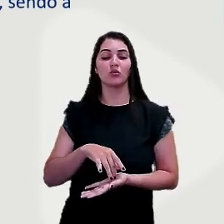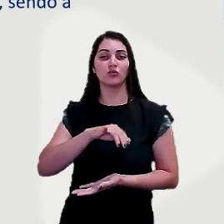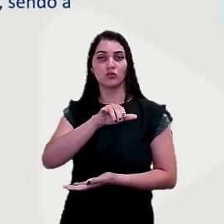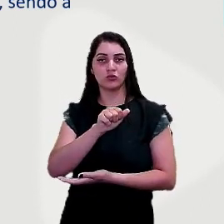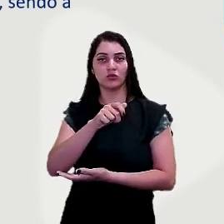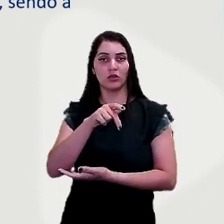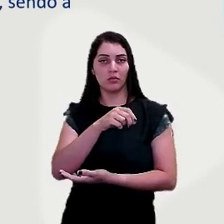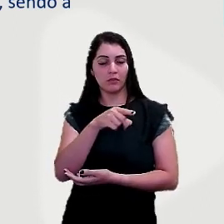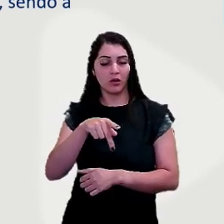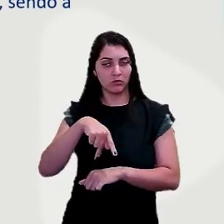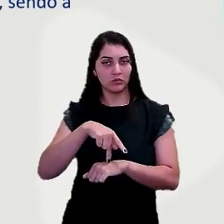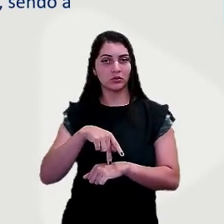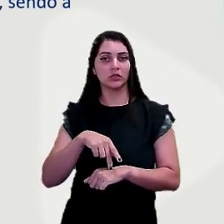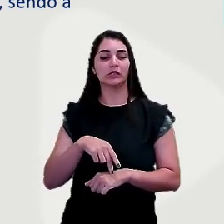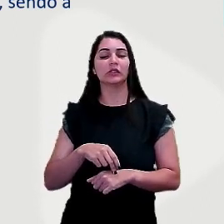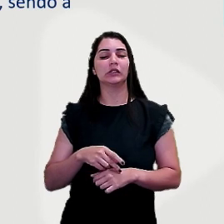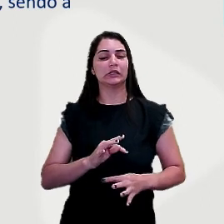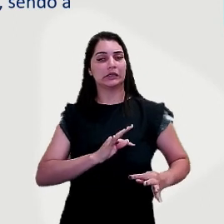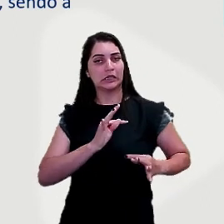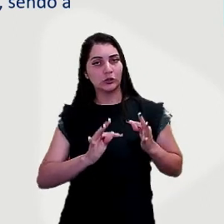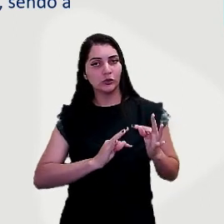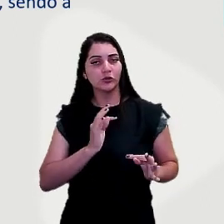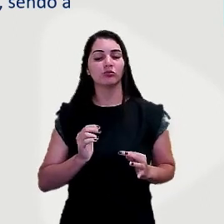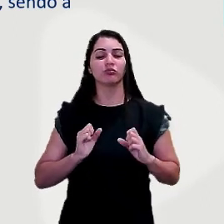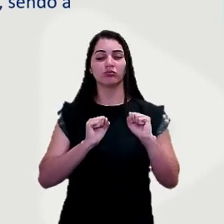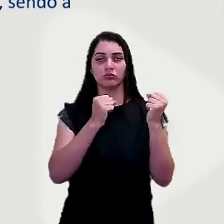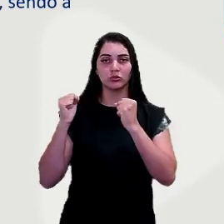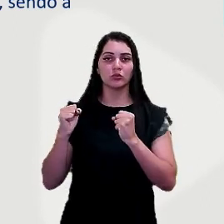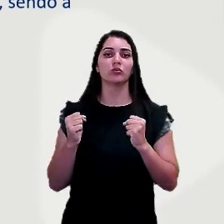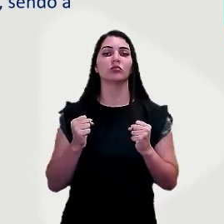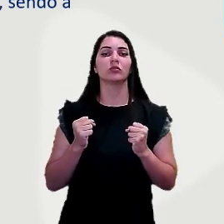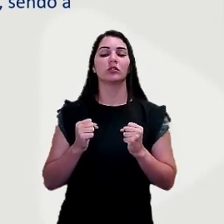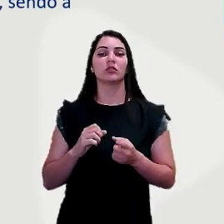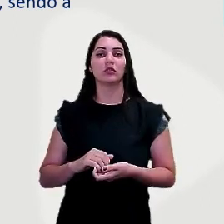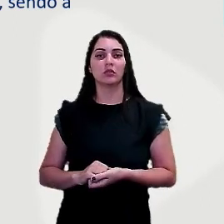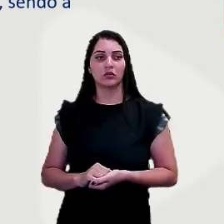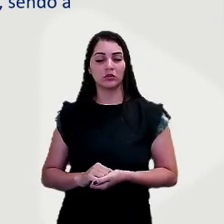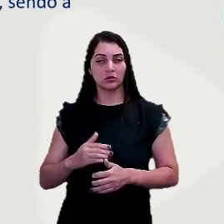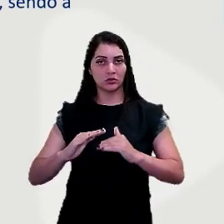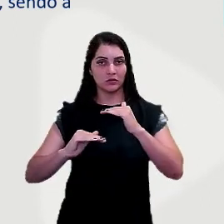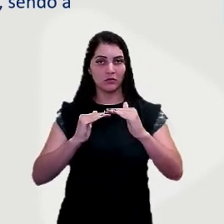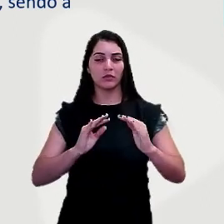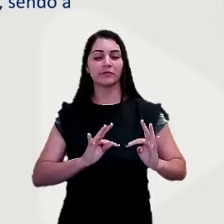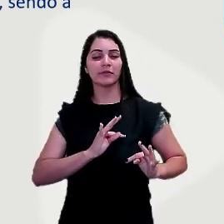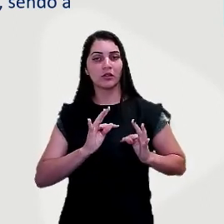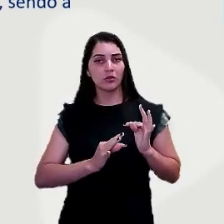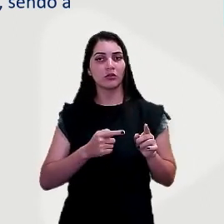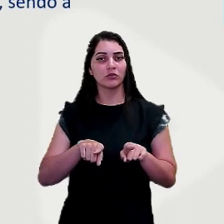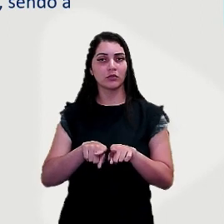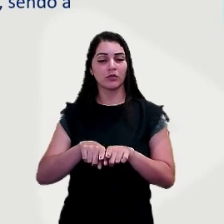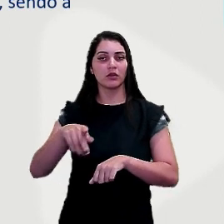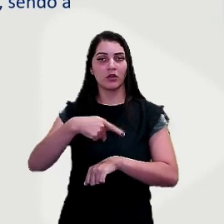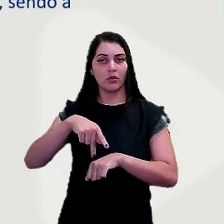industrial, país com grande tecnologia, com grandes indústrias, com robótica, com grande desenvolvimento tecnológico, é o